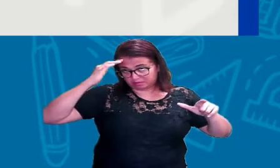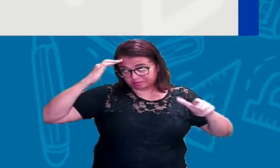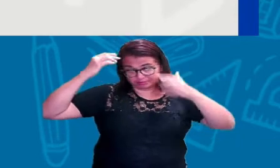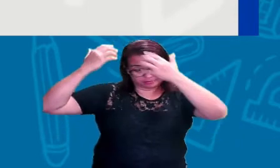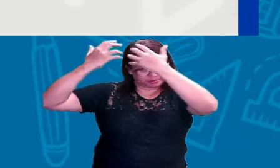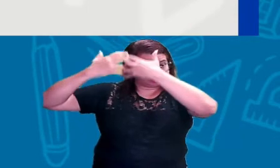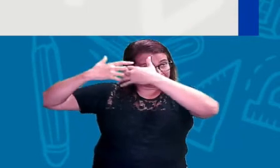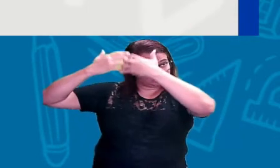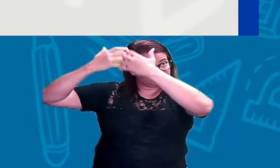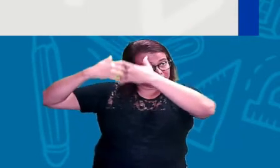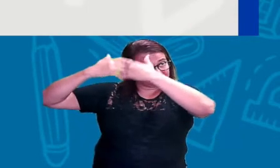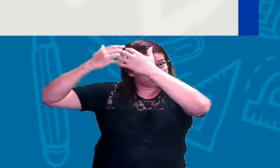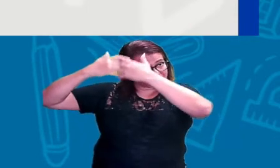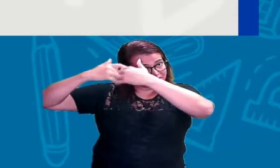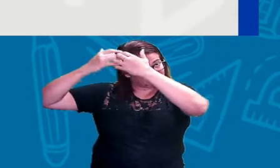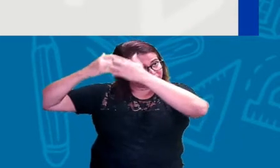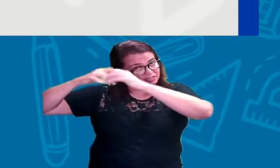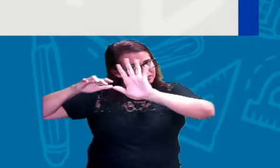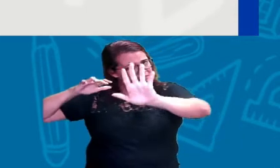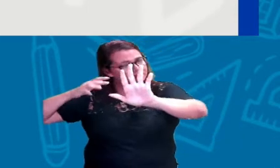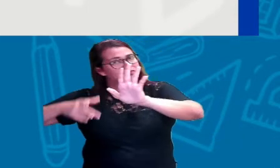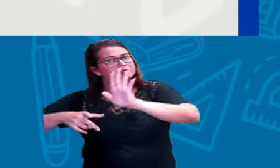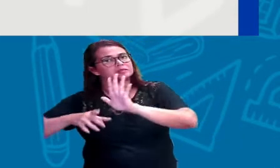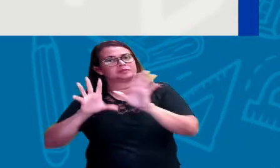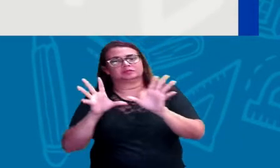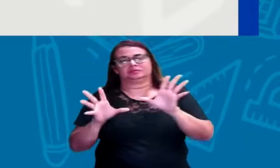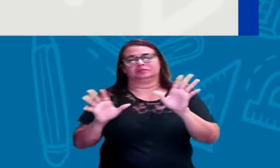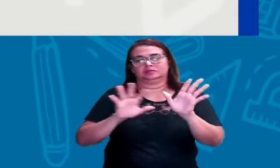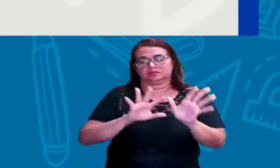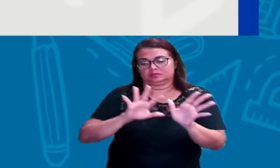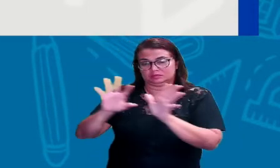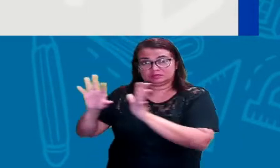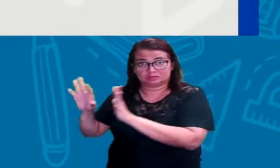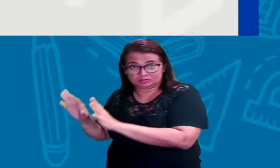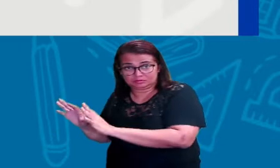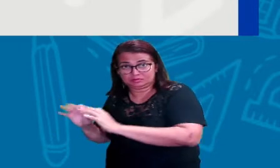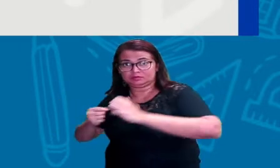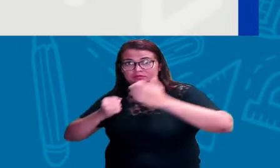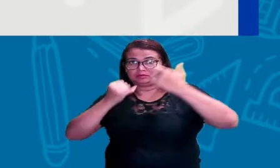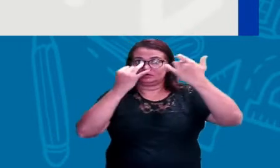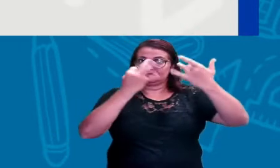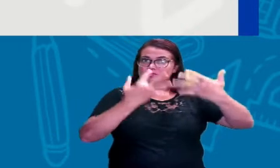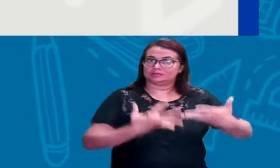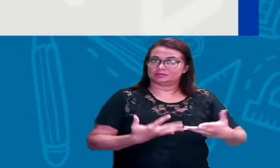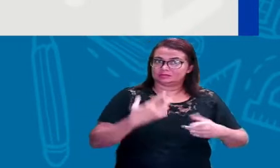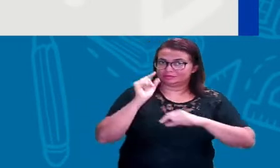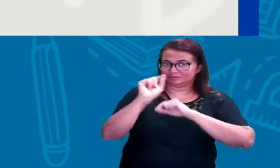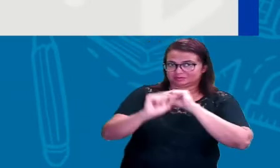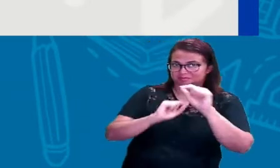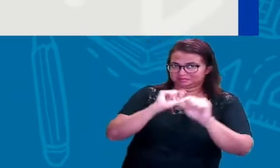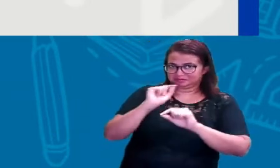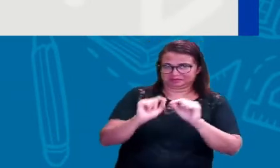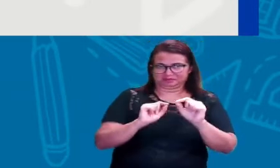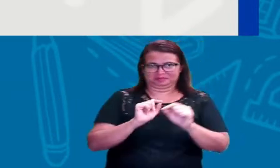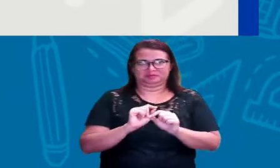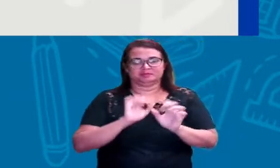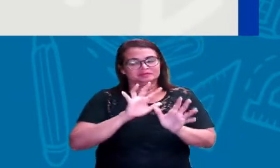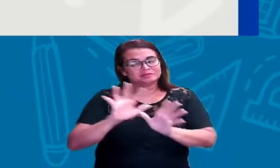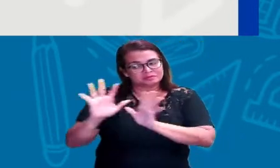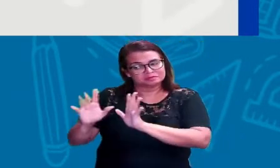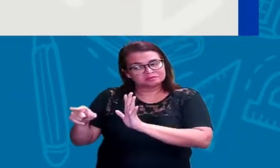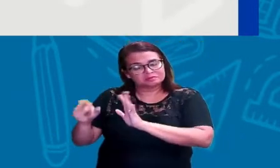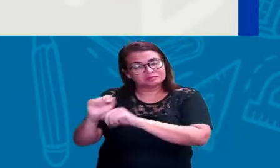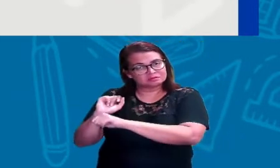aí, porque antes eu preciso trazer algumas explicações para vocês antes da gente resolver o problema.